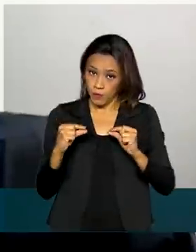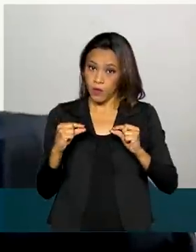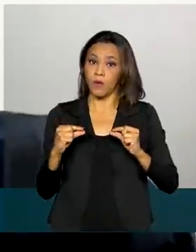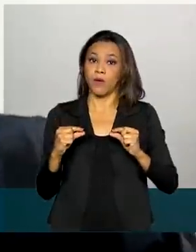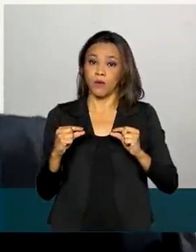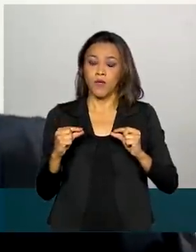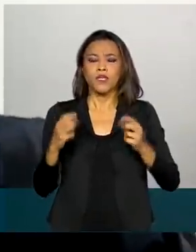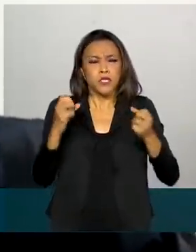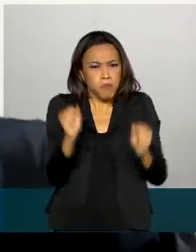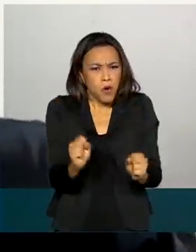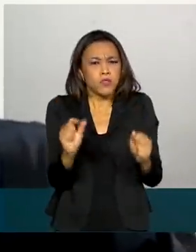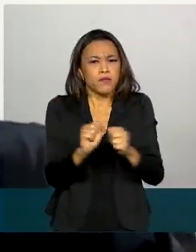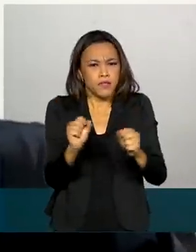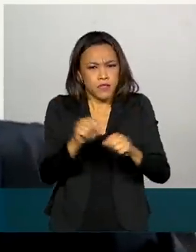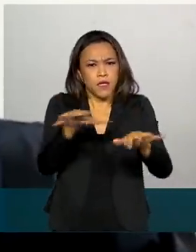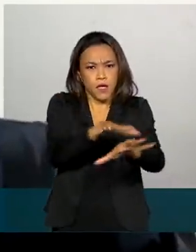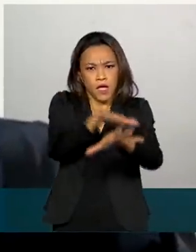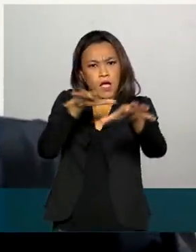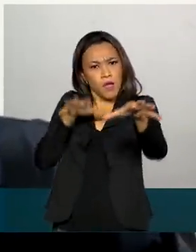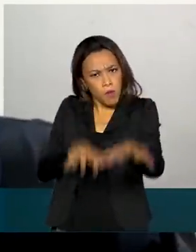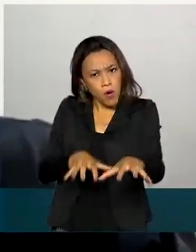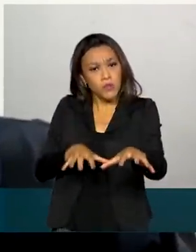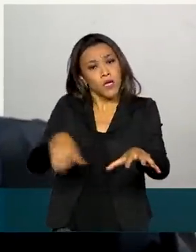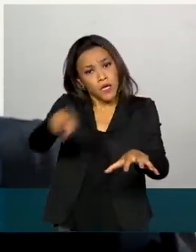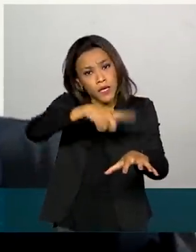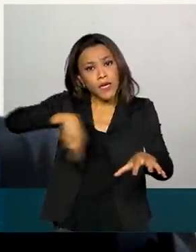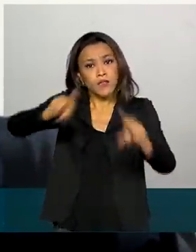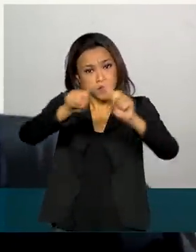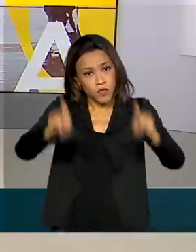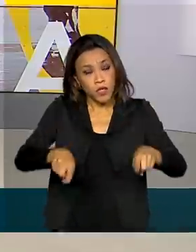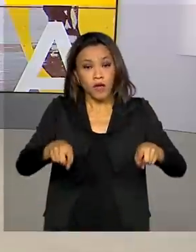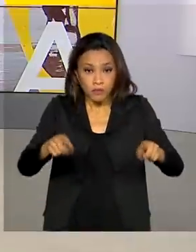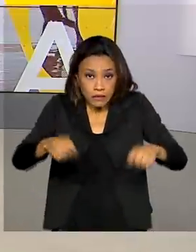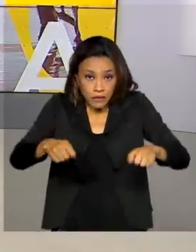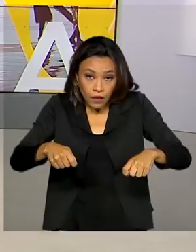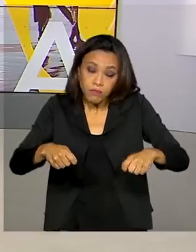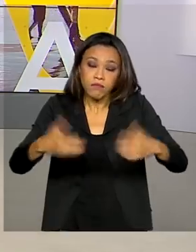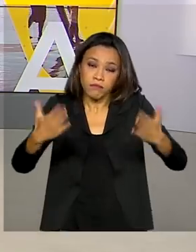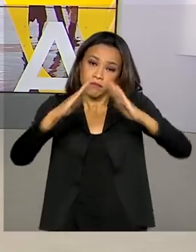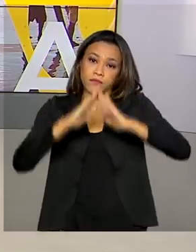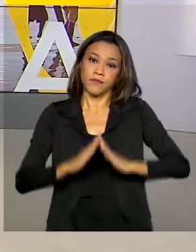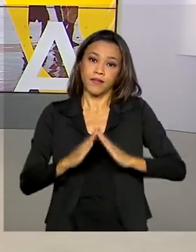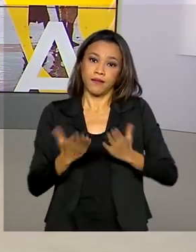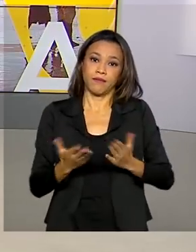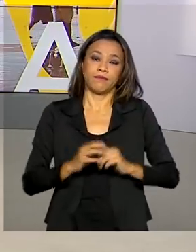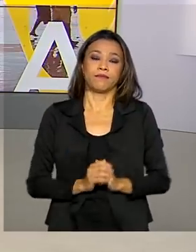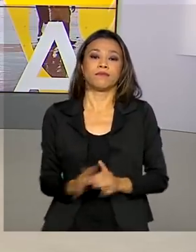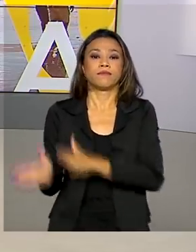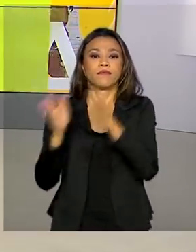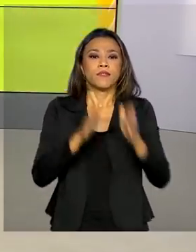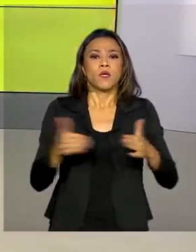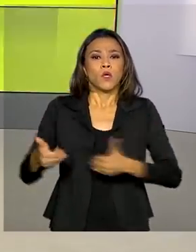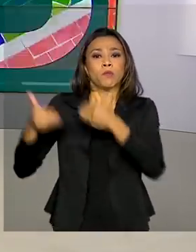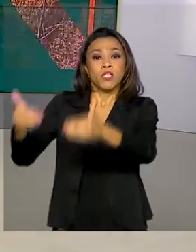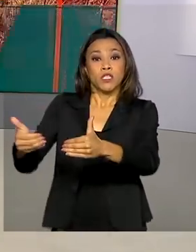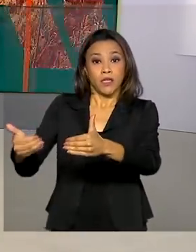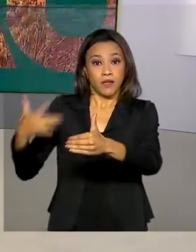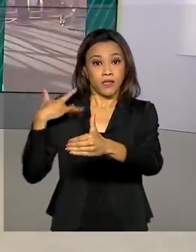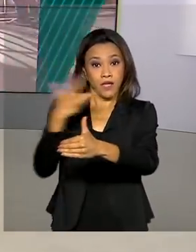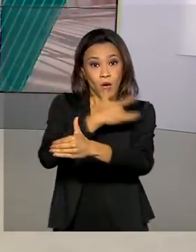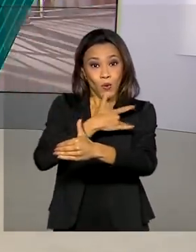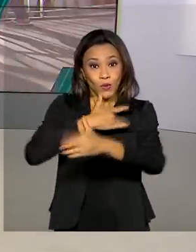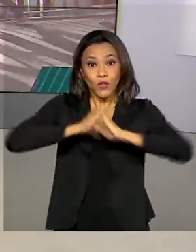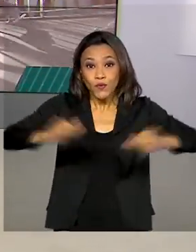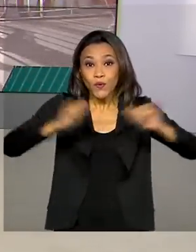remotamente é incentivar que os colaboradores ficassem em casa sempre que possível. O Ministério da Saúde lançou o Novembro Azul